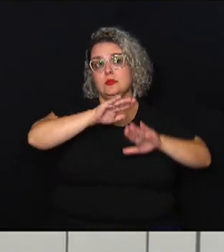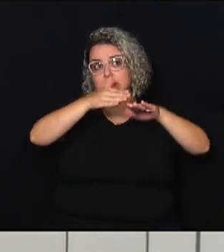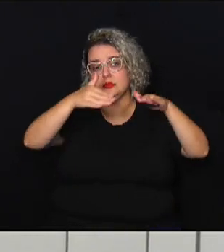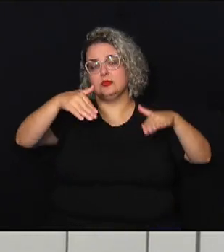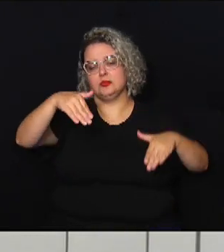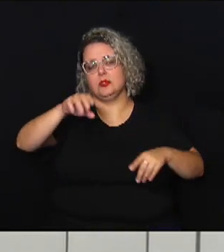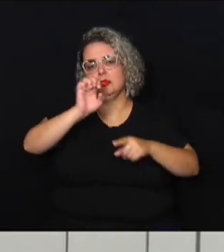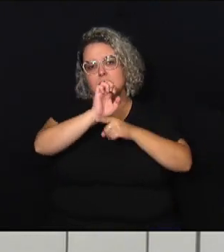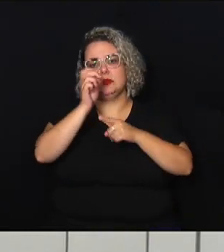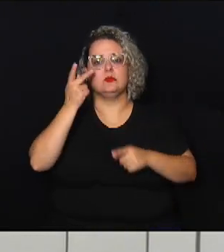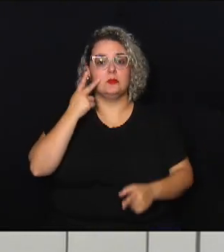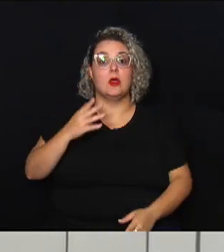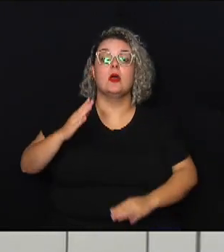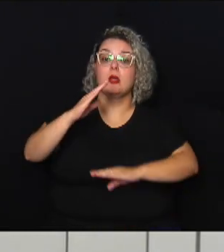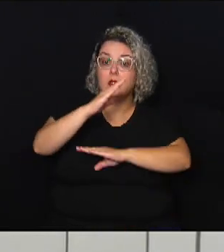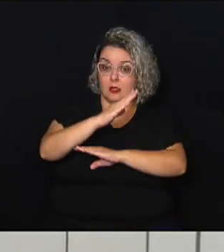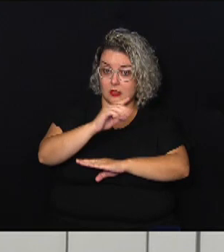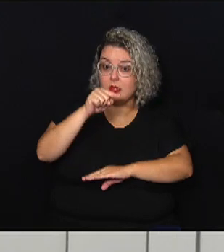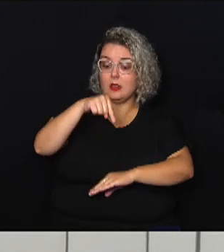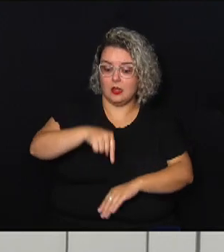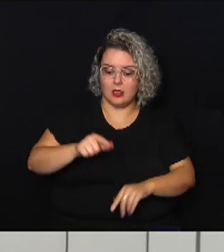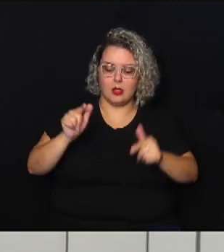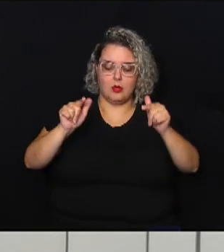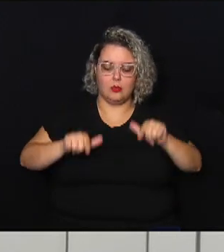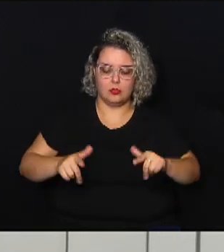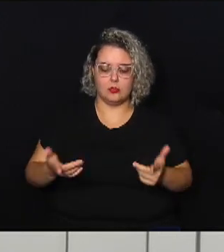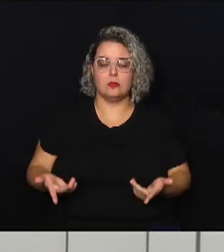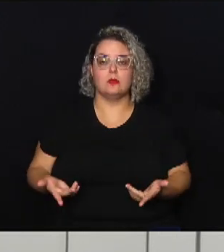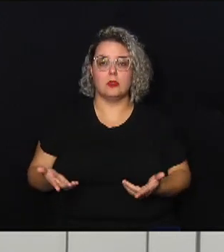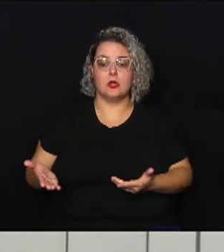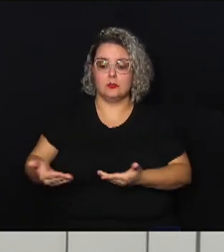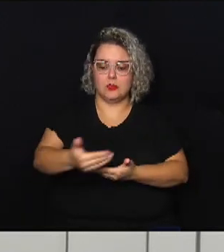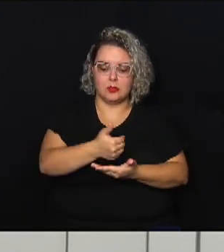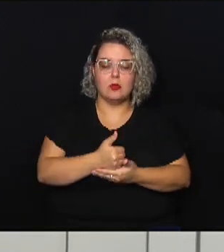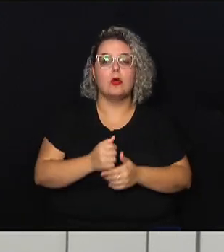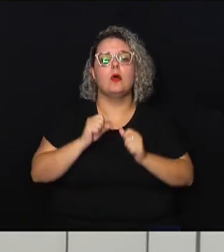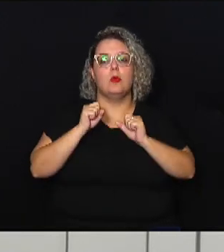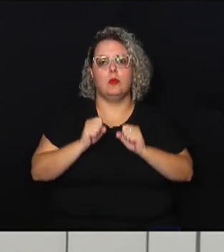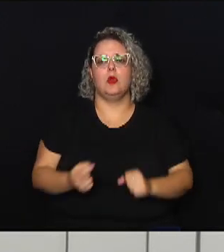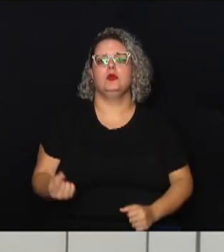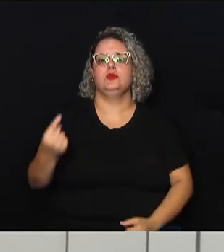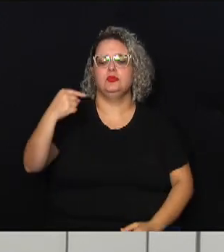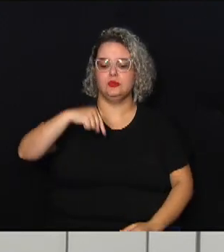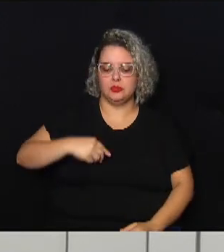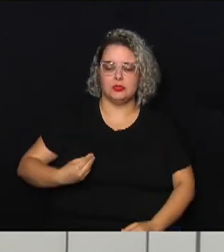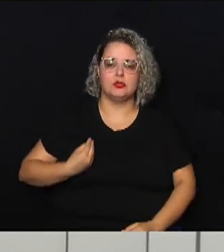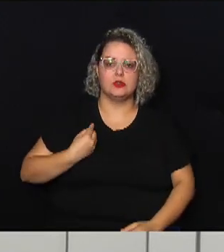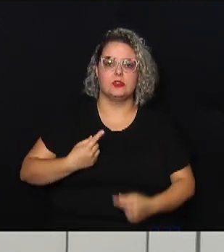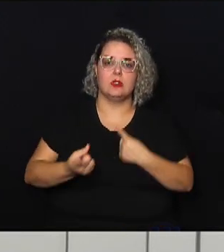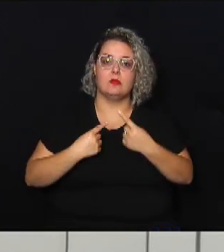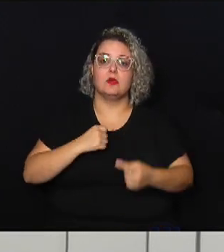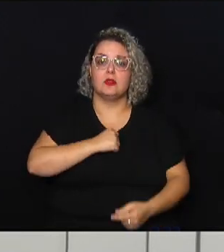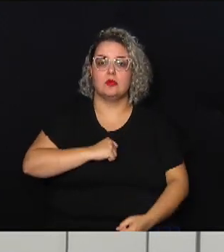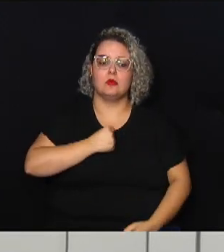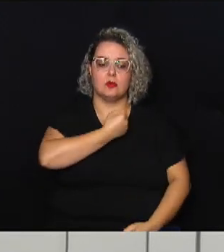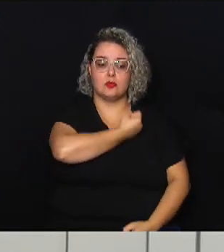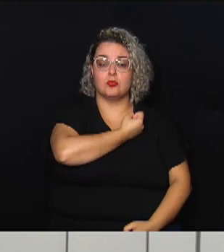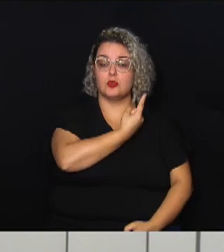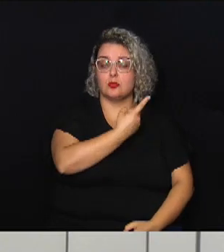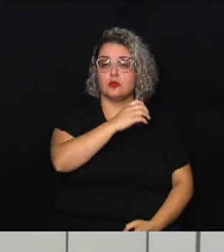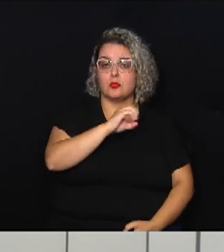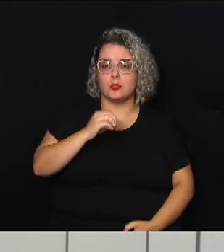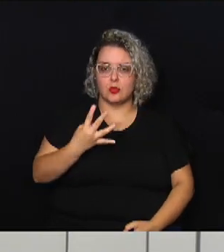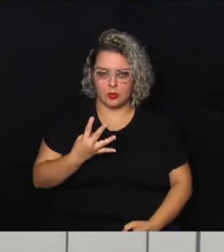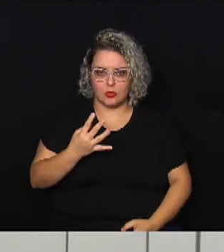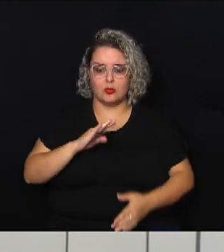inclusive a Câmara de Campinas é um dos pontos de arrecadação você pode vir aqui na Avenida da Saudade 1004 e